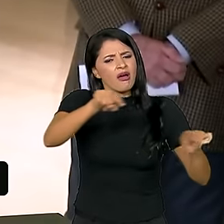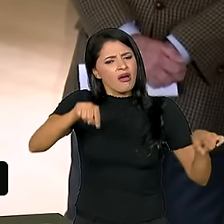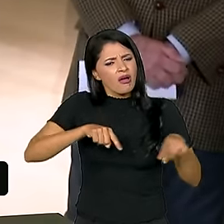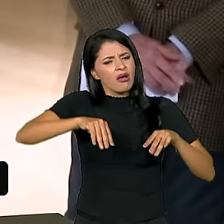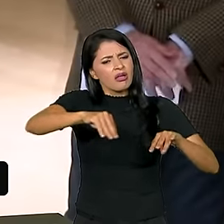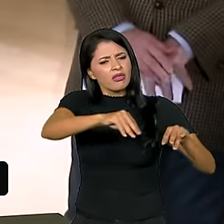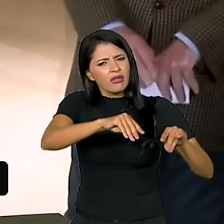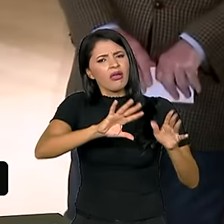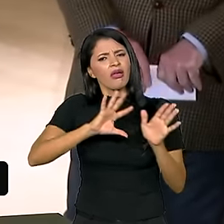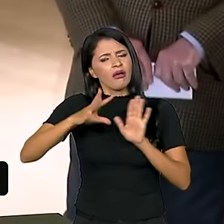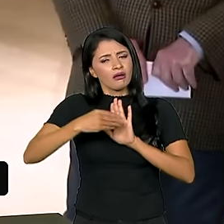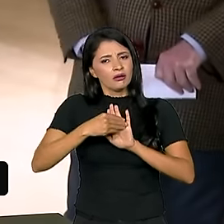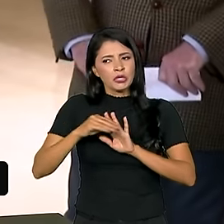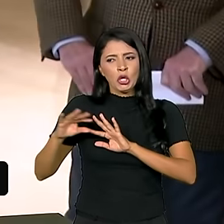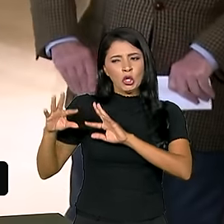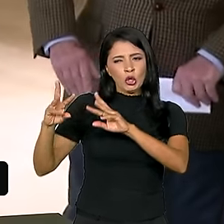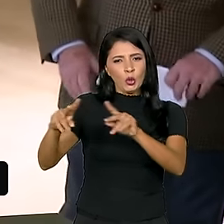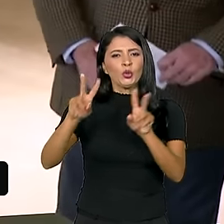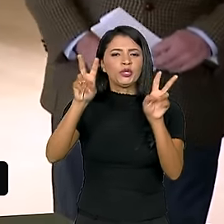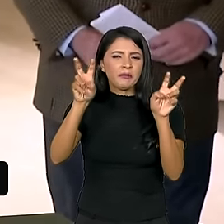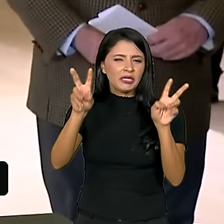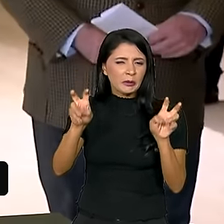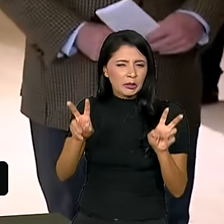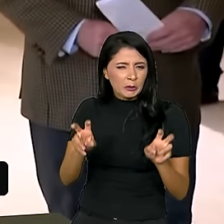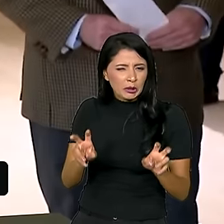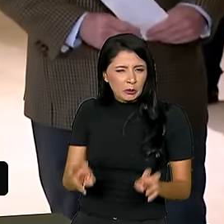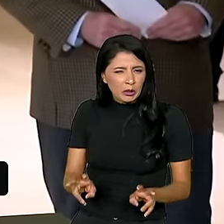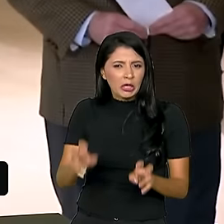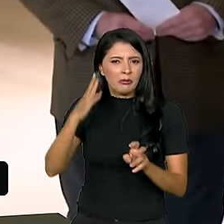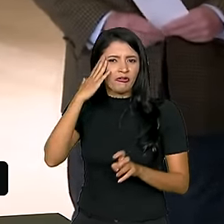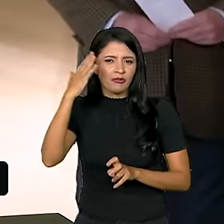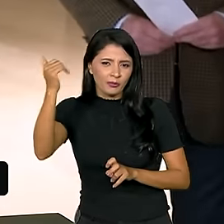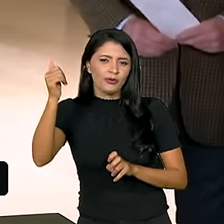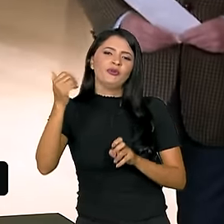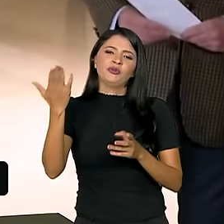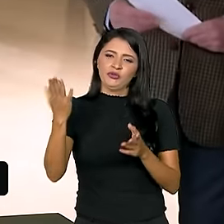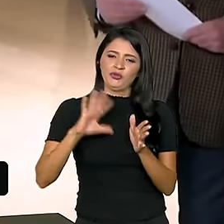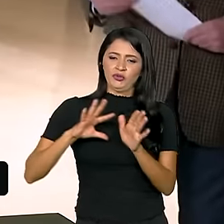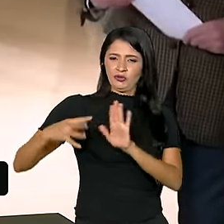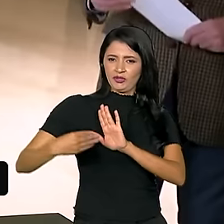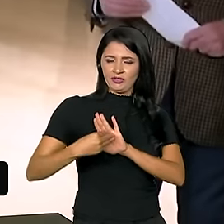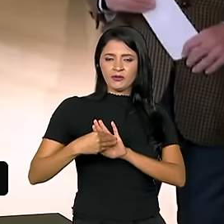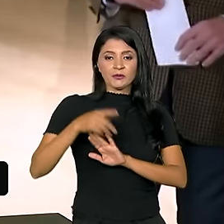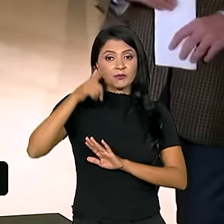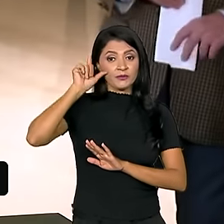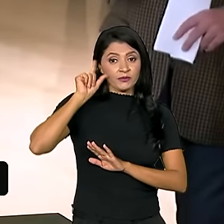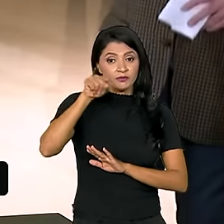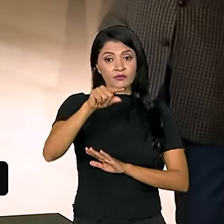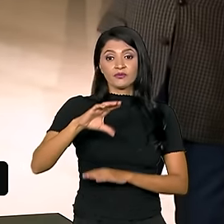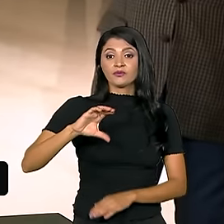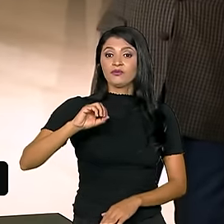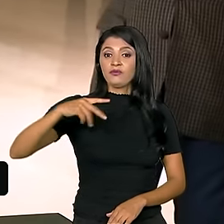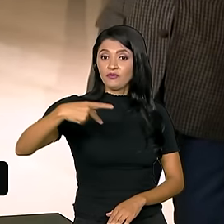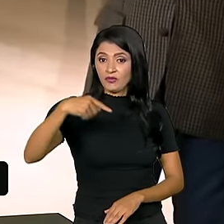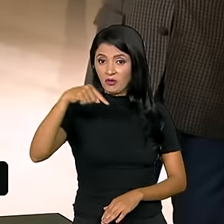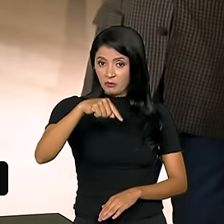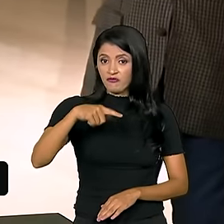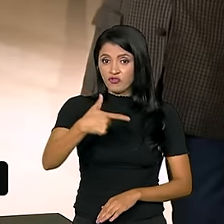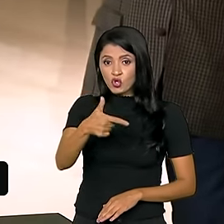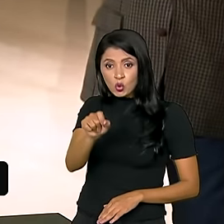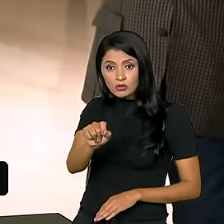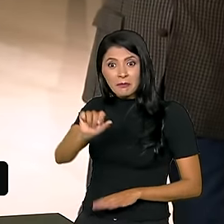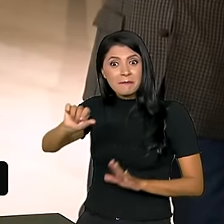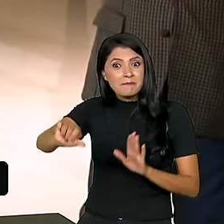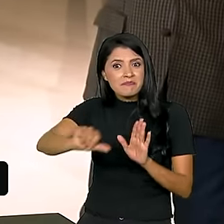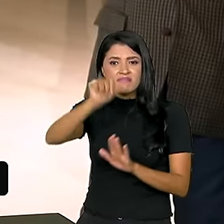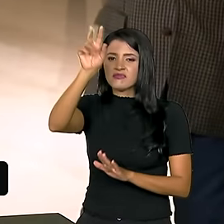Então, todo mundo fala da Amazônia. Então, ontem, nessa COP, foi a primeira vez que a